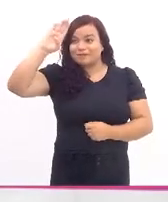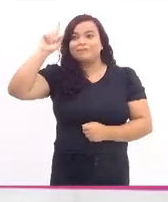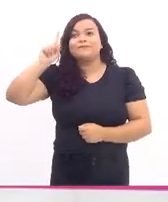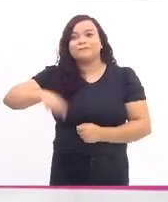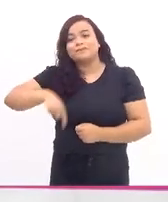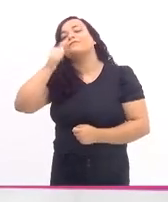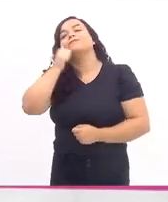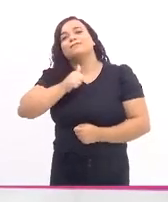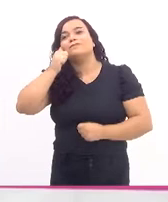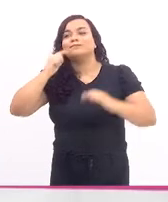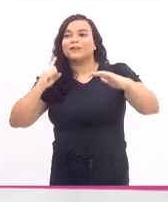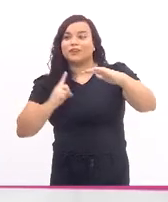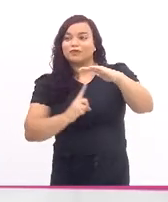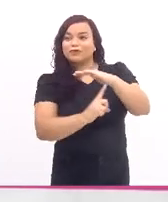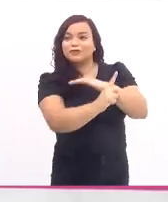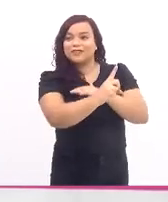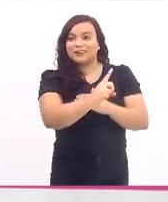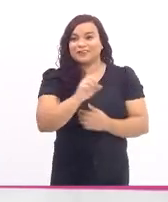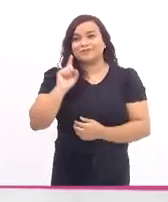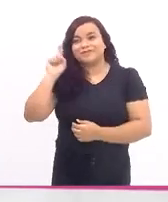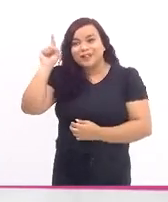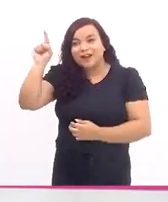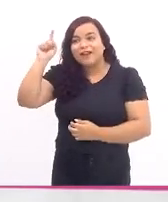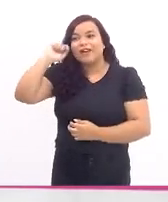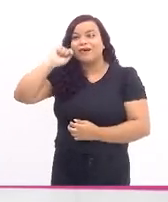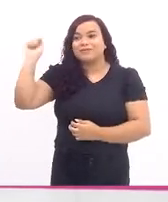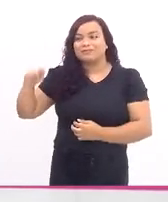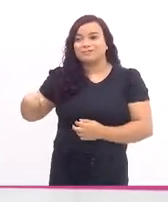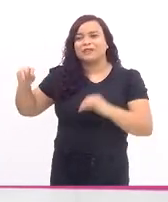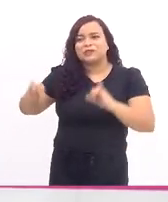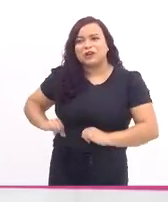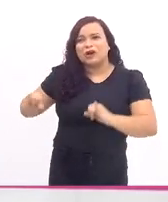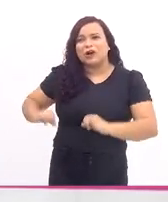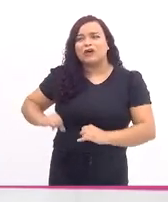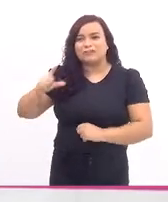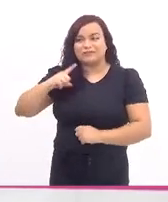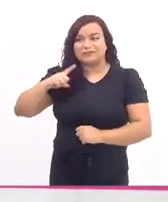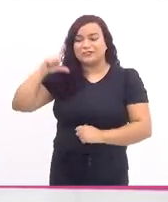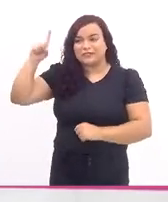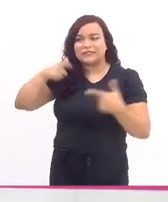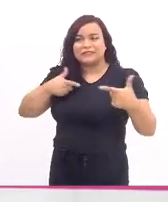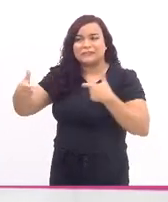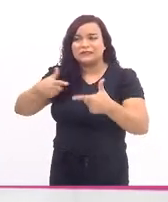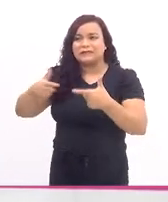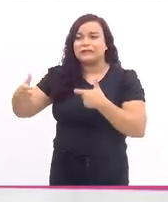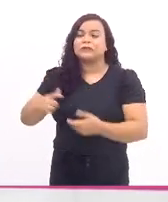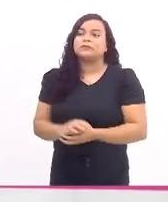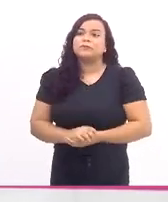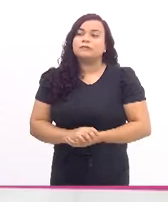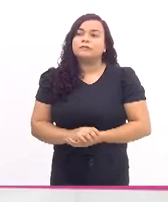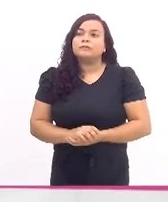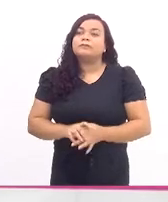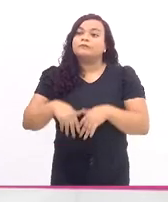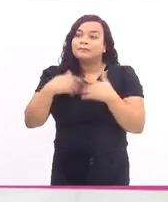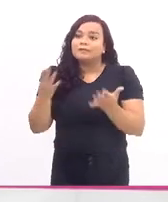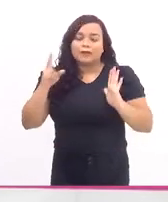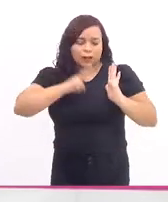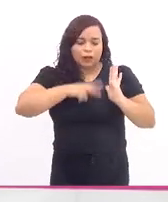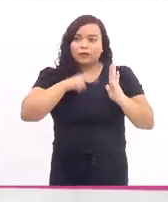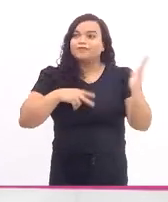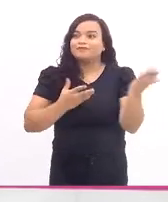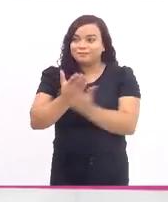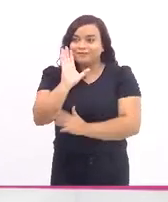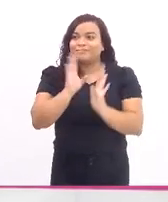refugiadas que estão sofrendo com essa guerra terrível na Ucrânia. Lida e aprovada a ata,